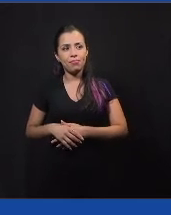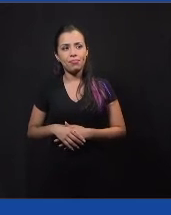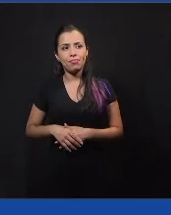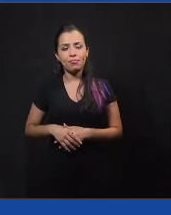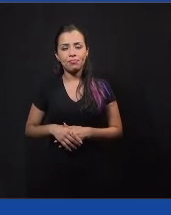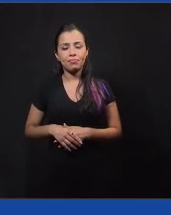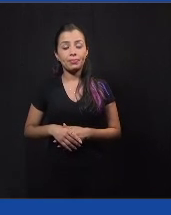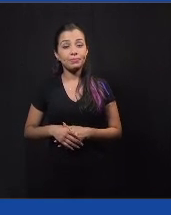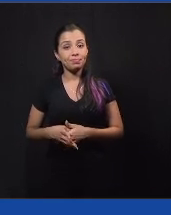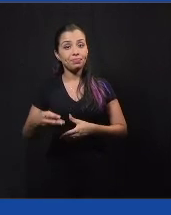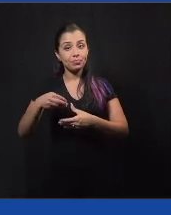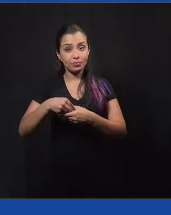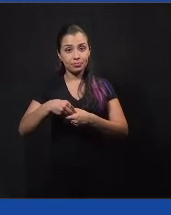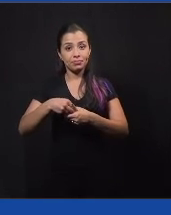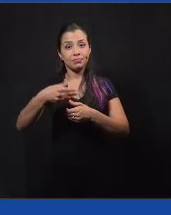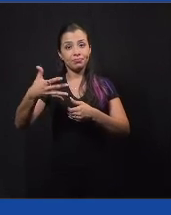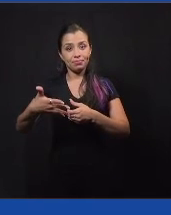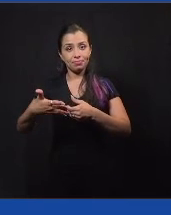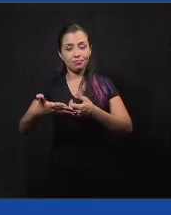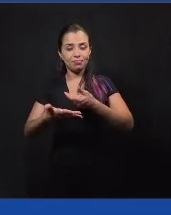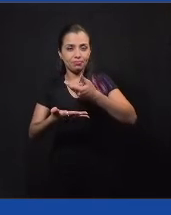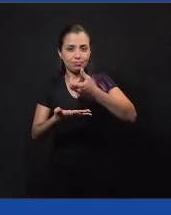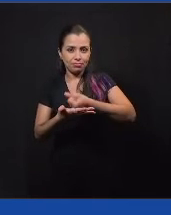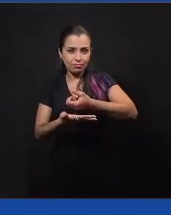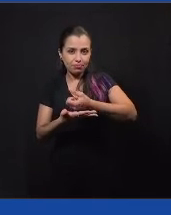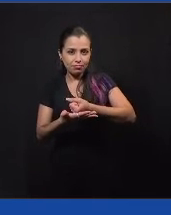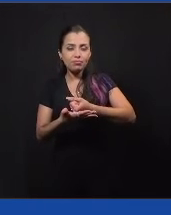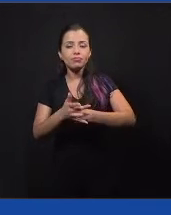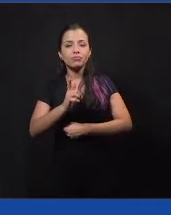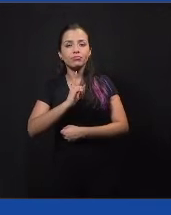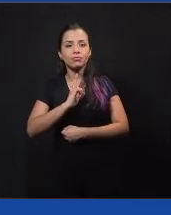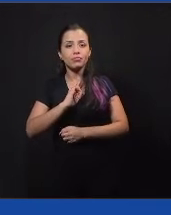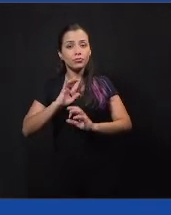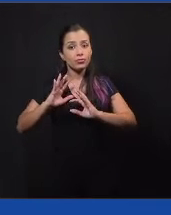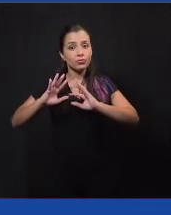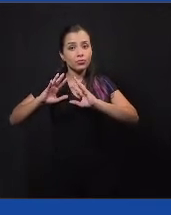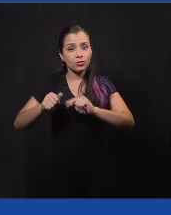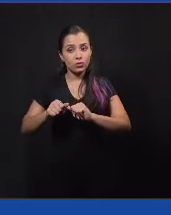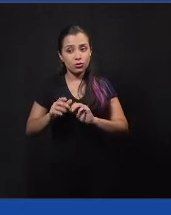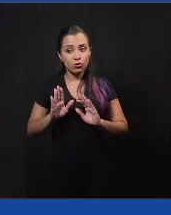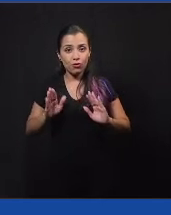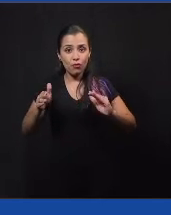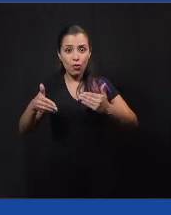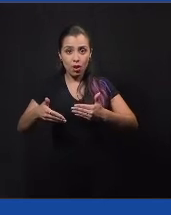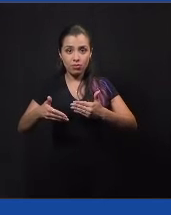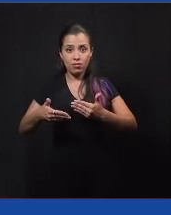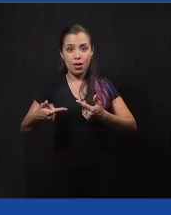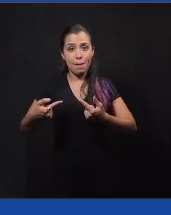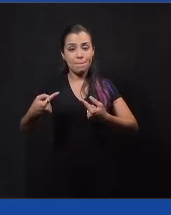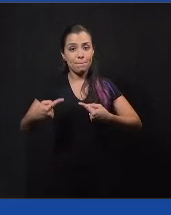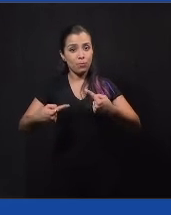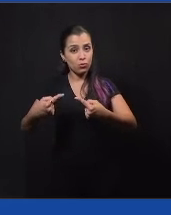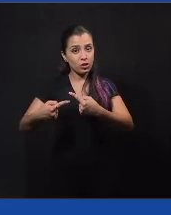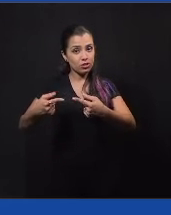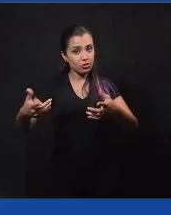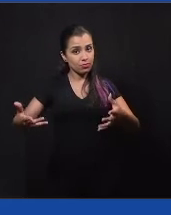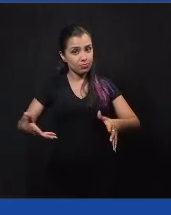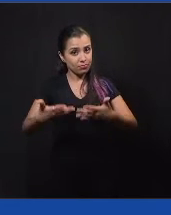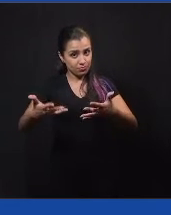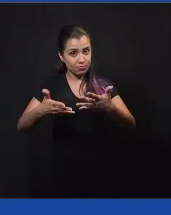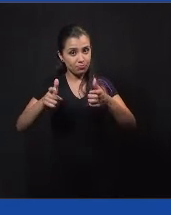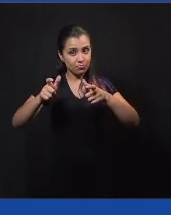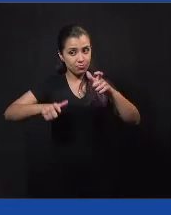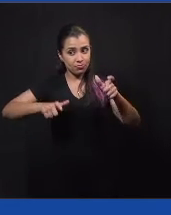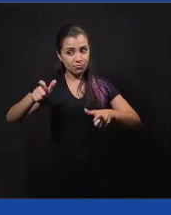aplicativo conteúdo, missões, quizzes, tudo isso voltado para a educação política, para o engajamento do cidadão, e, como eu já disse, foi a